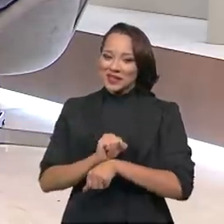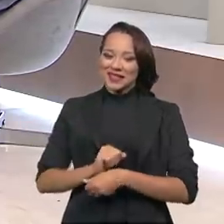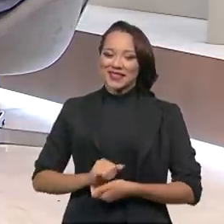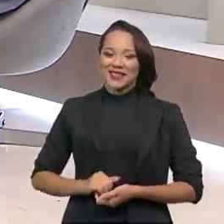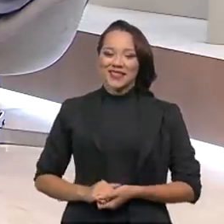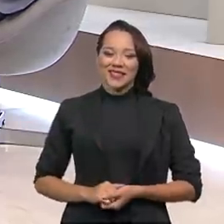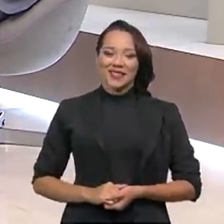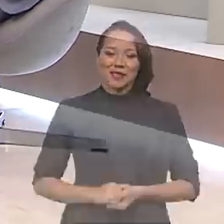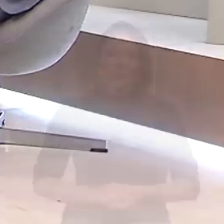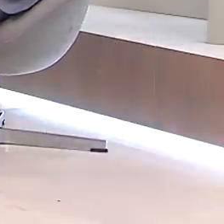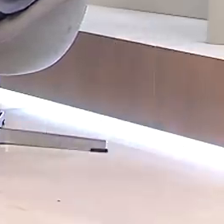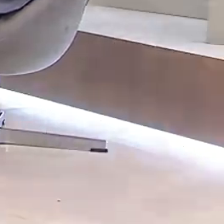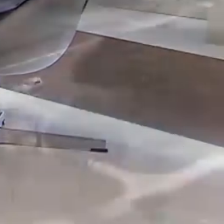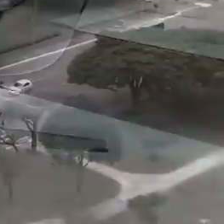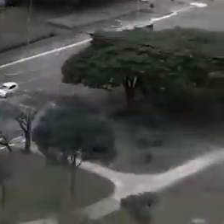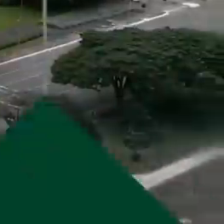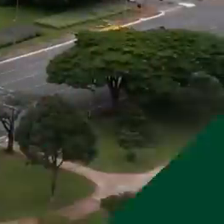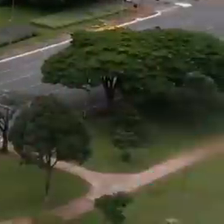daí.